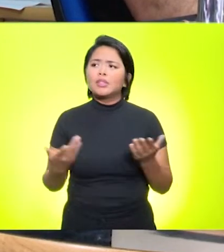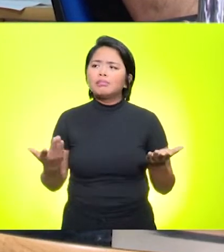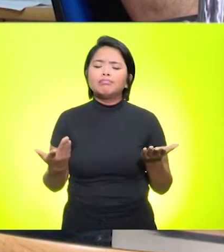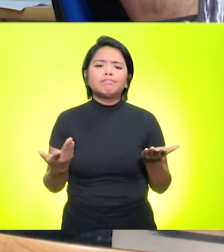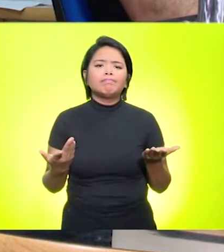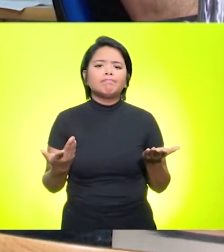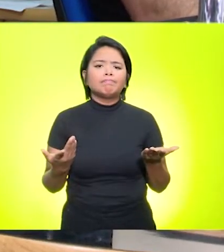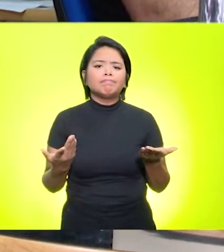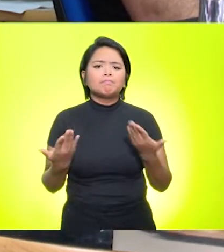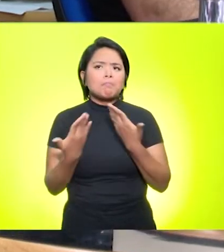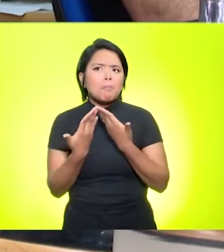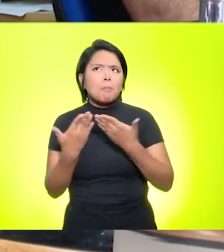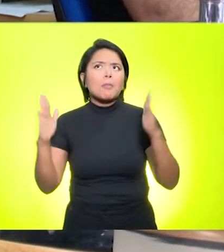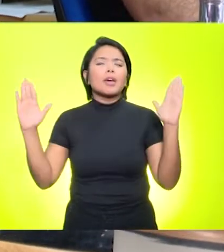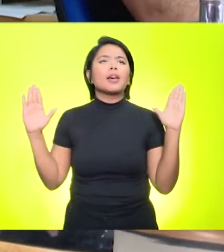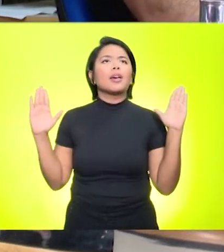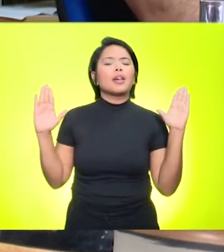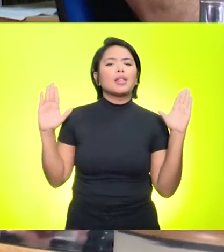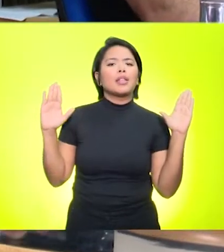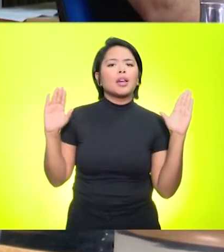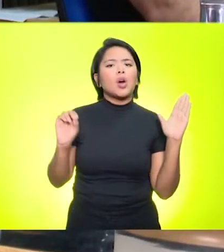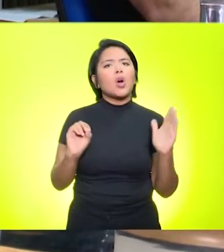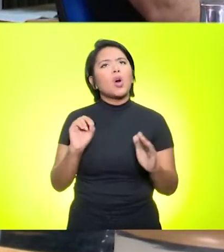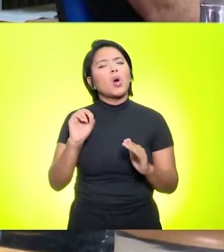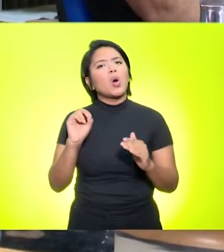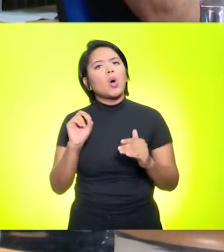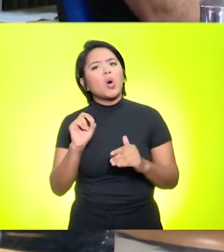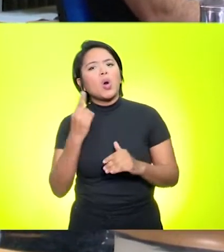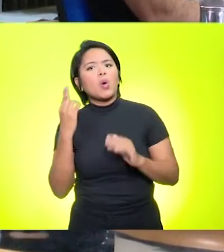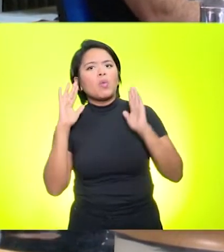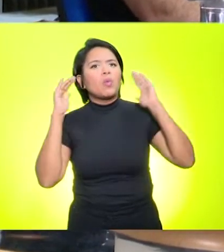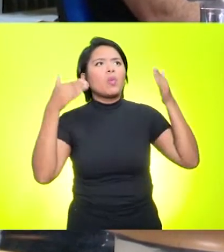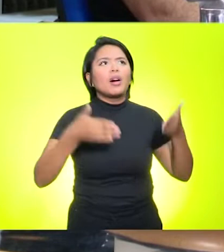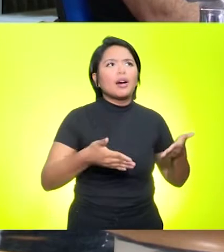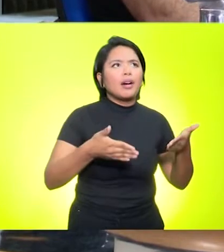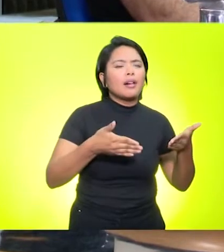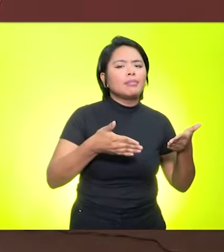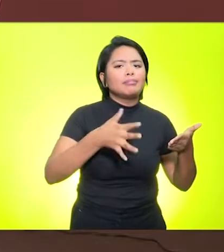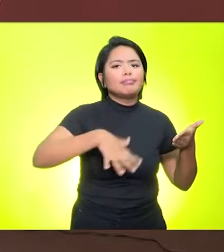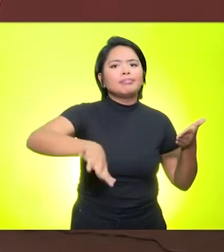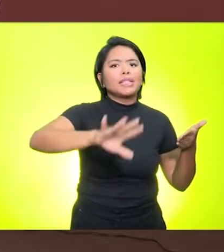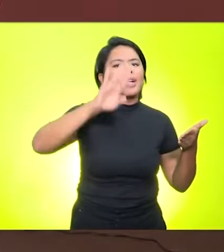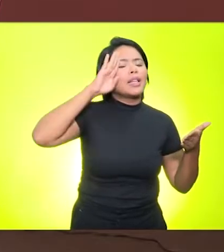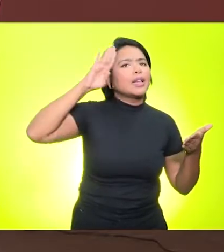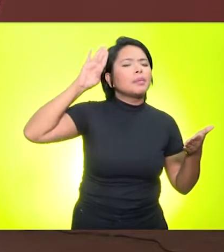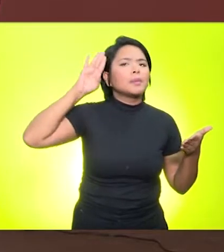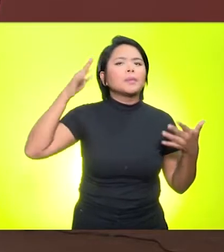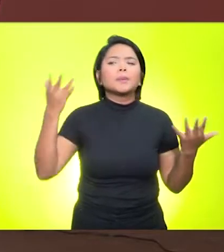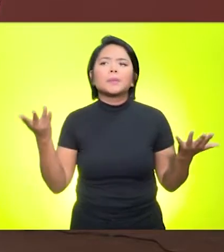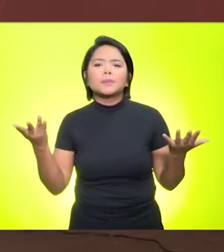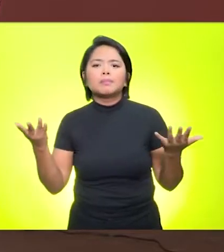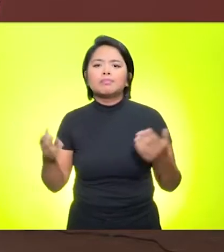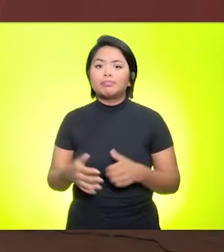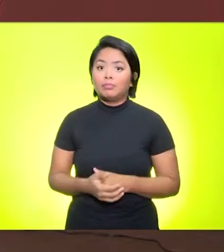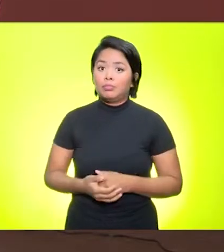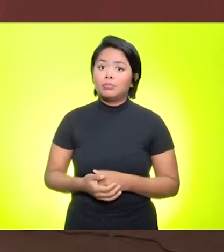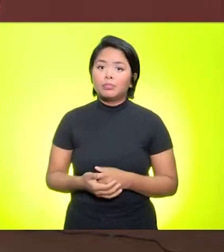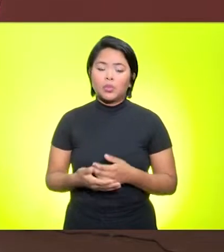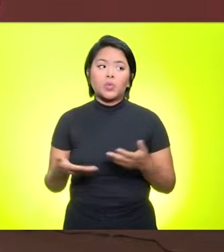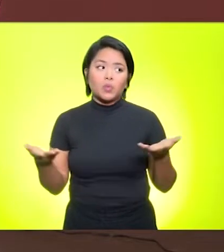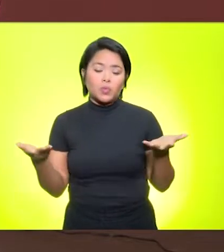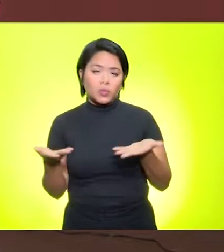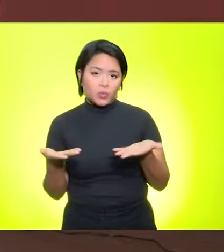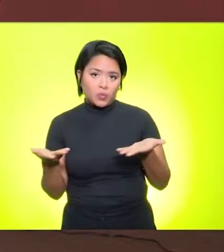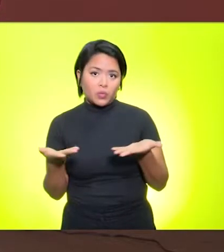aberta ao público em geral ou é só para os acadêmicos? Ela é aberta, na realidade, na nossa estrutura